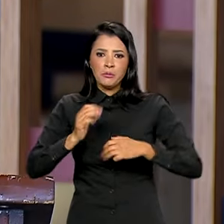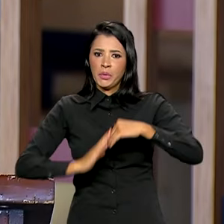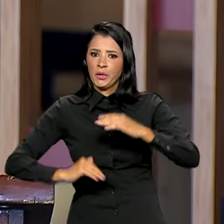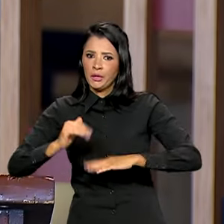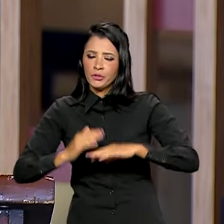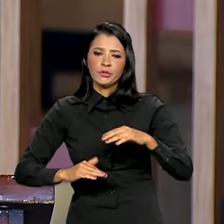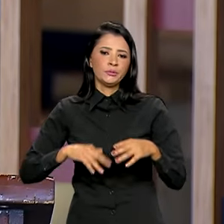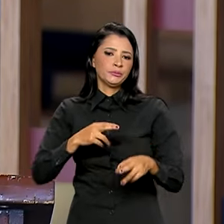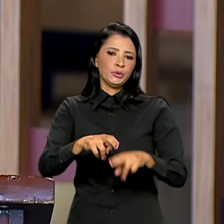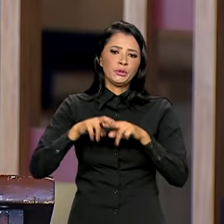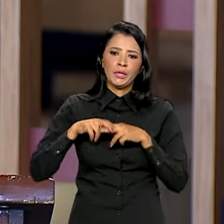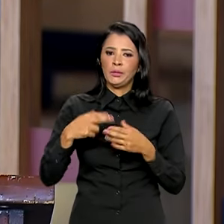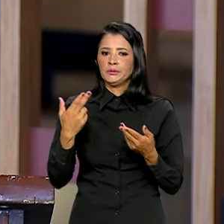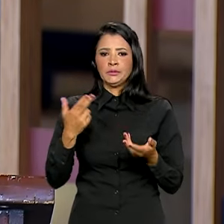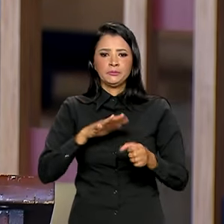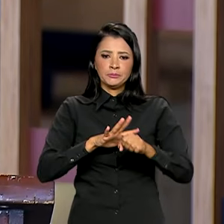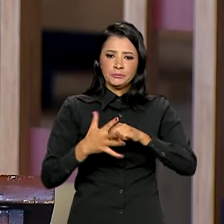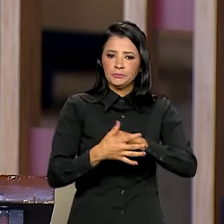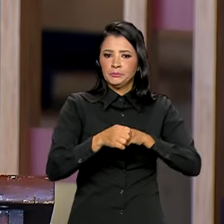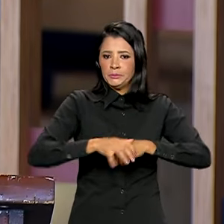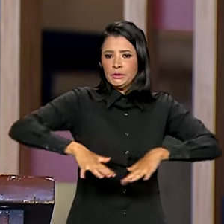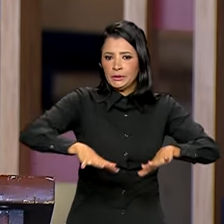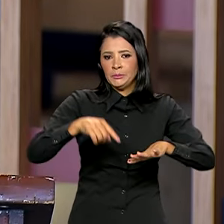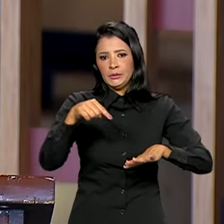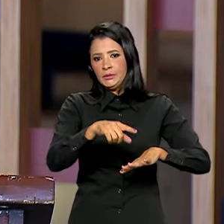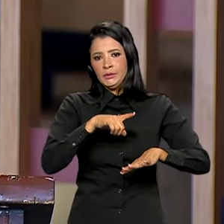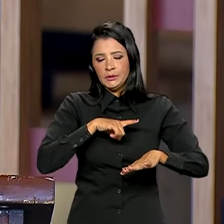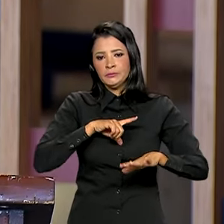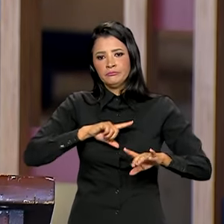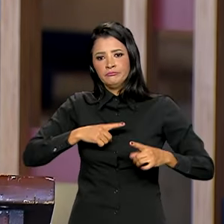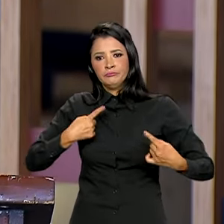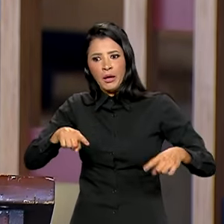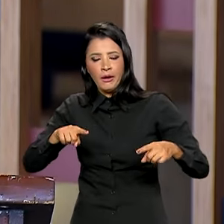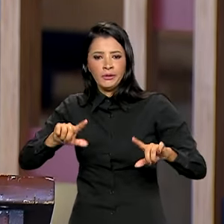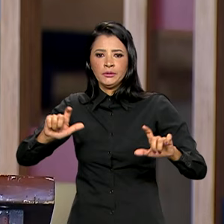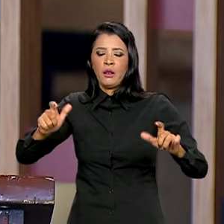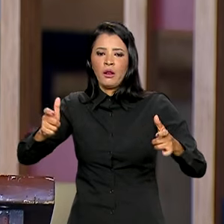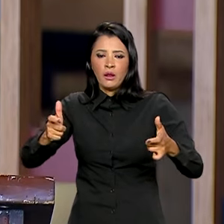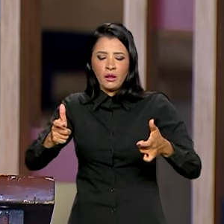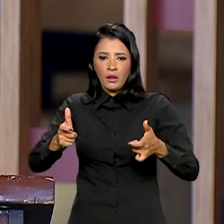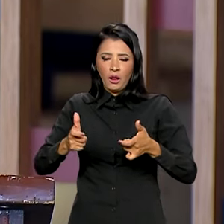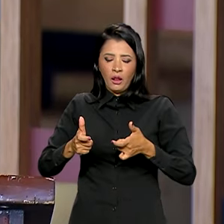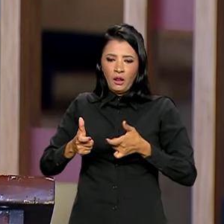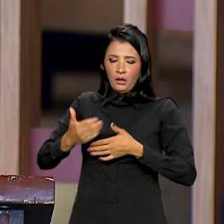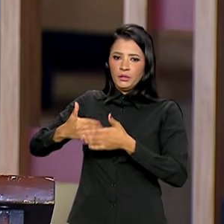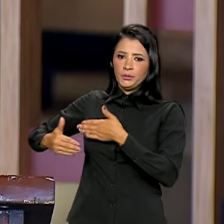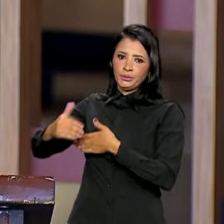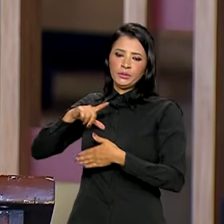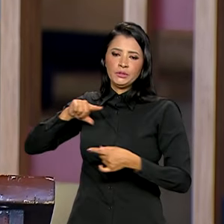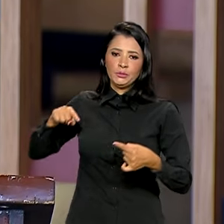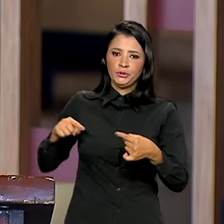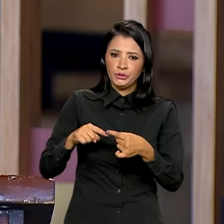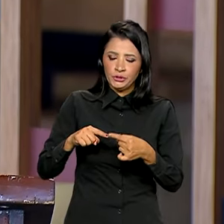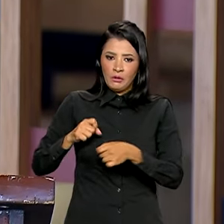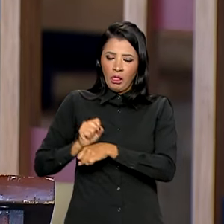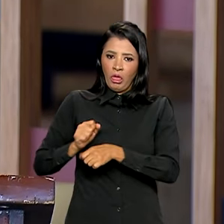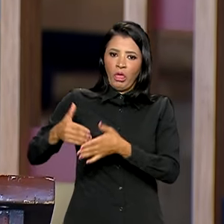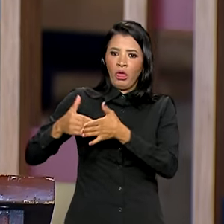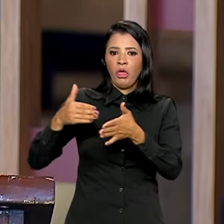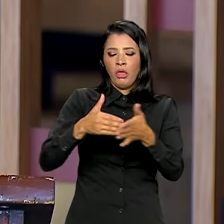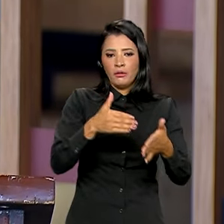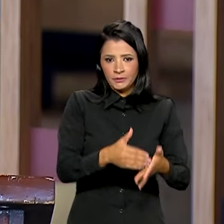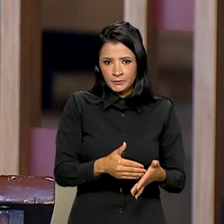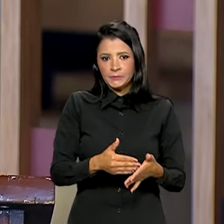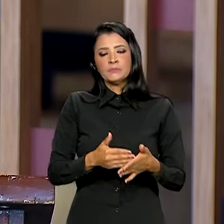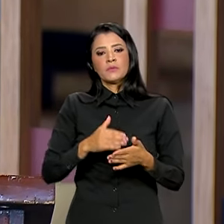pandemia de Covid, que provocou grande retrocesso na implementação dos objetivos do desenvolvimento